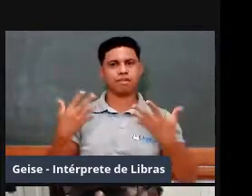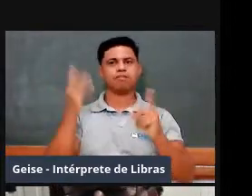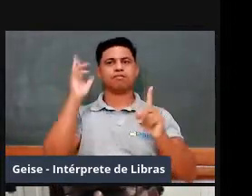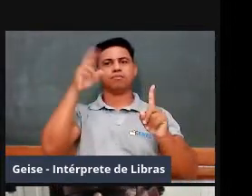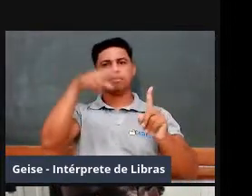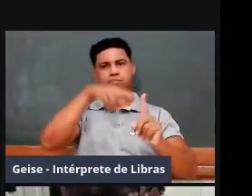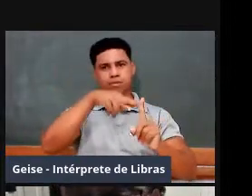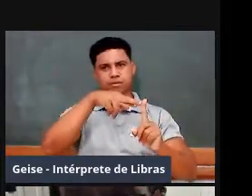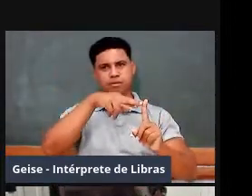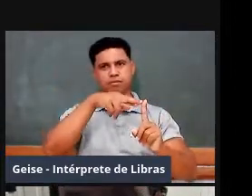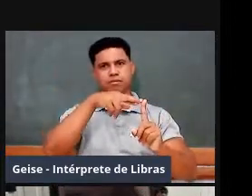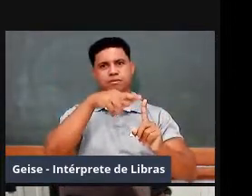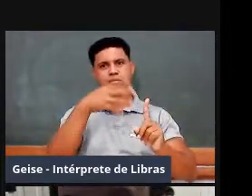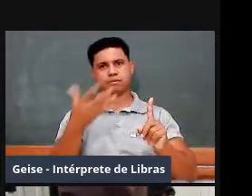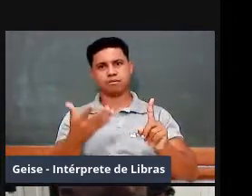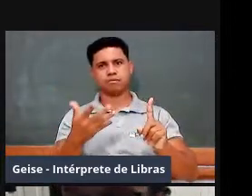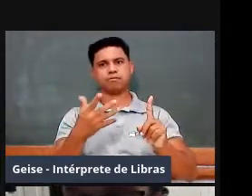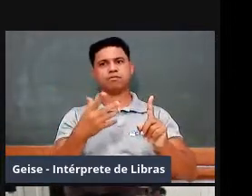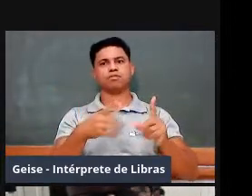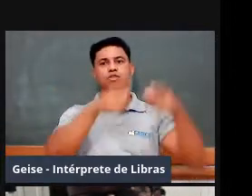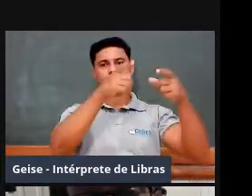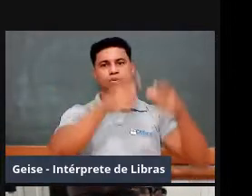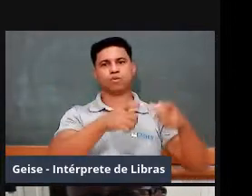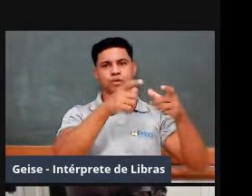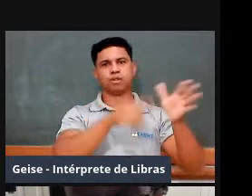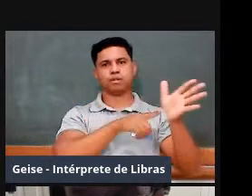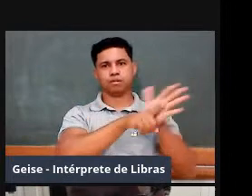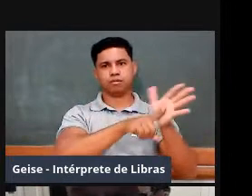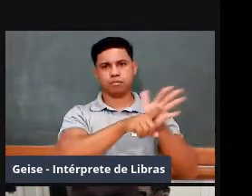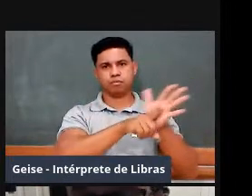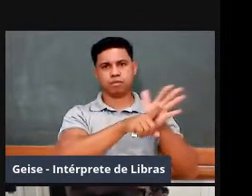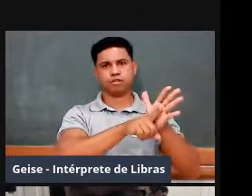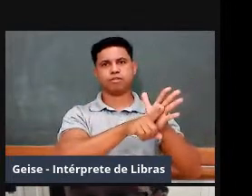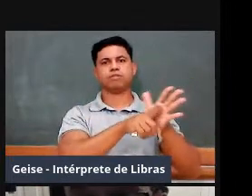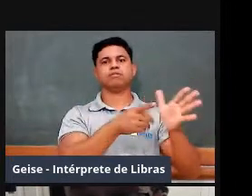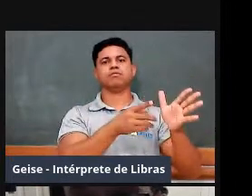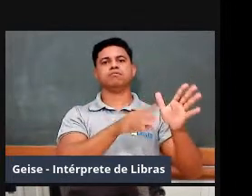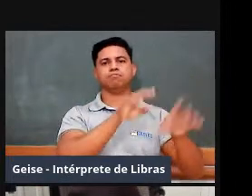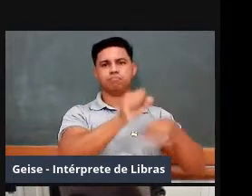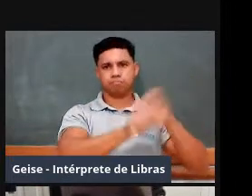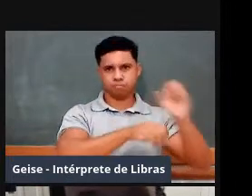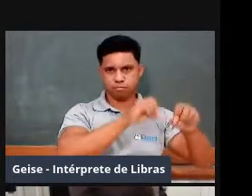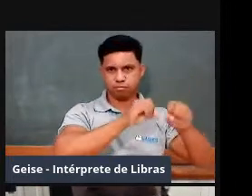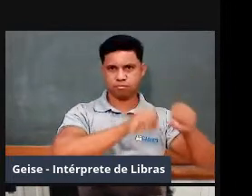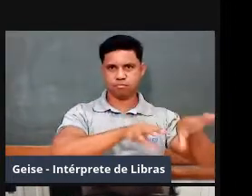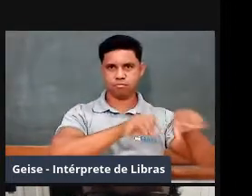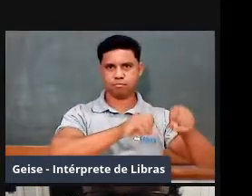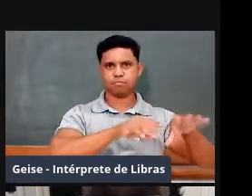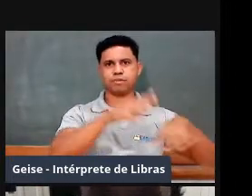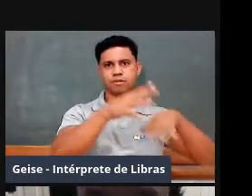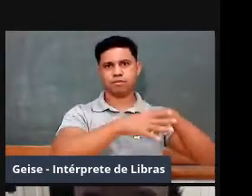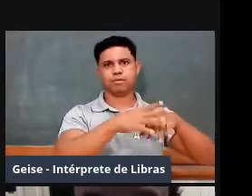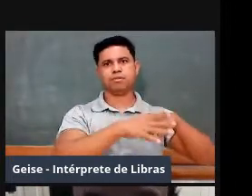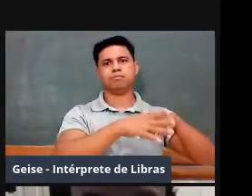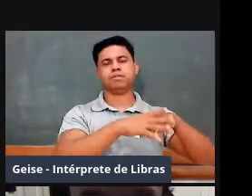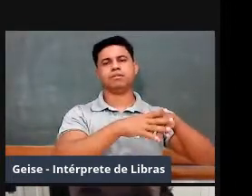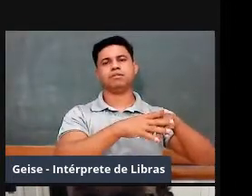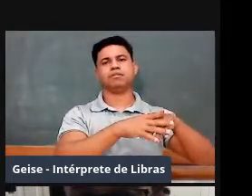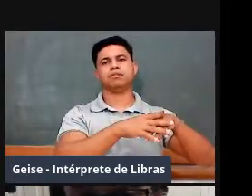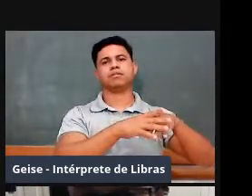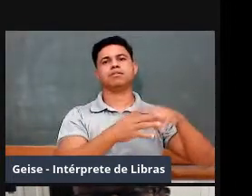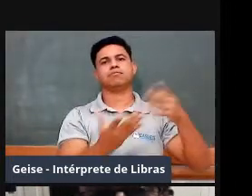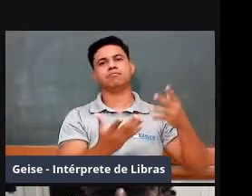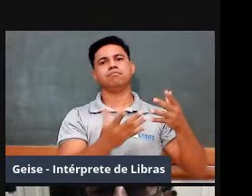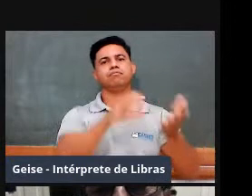Grupo de Pesquisa em História da Educação Matemática, que tem espalhado pelo Brasil